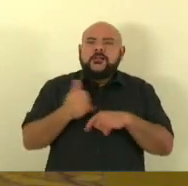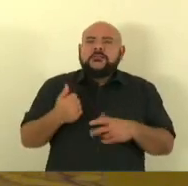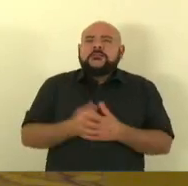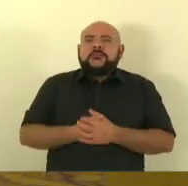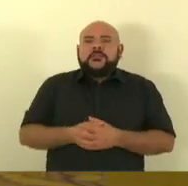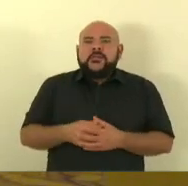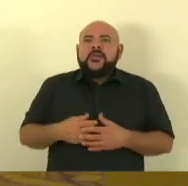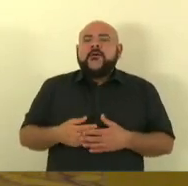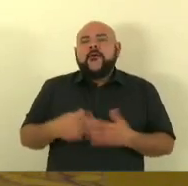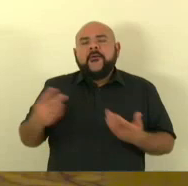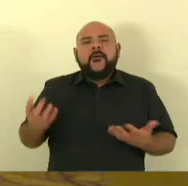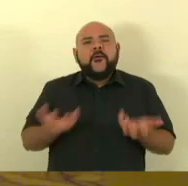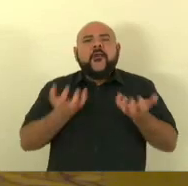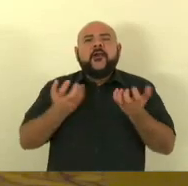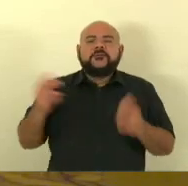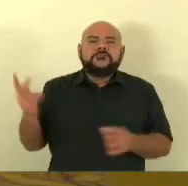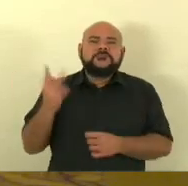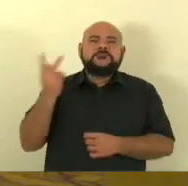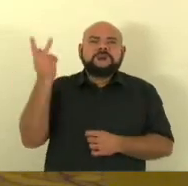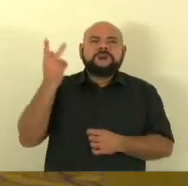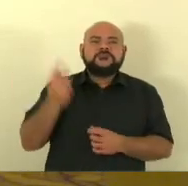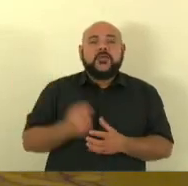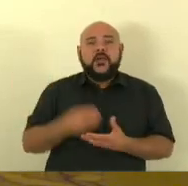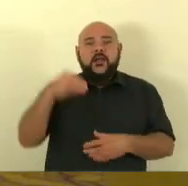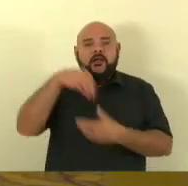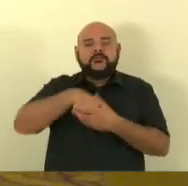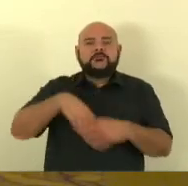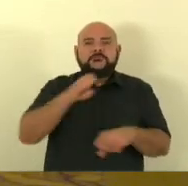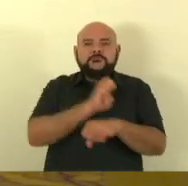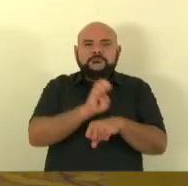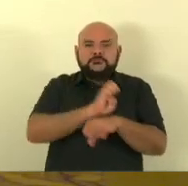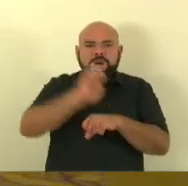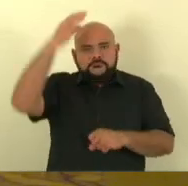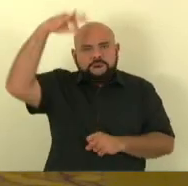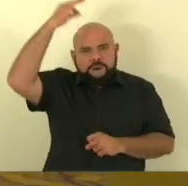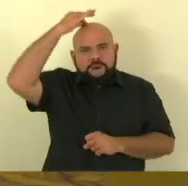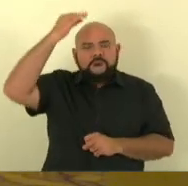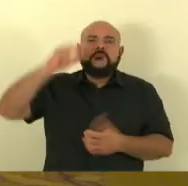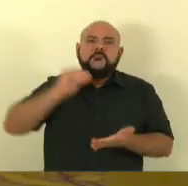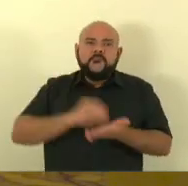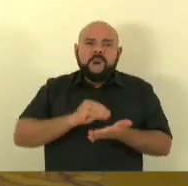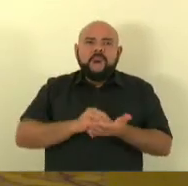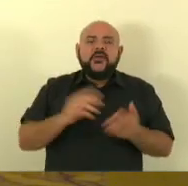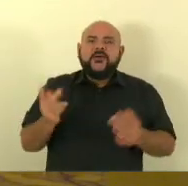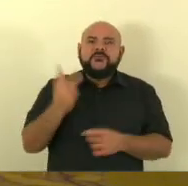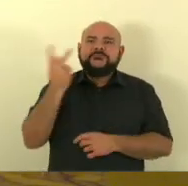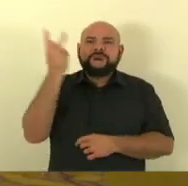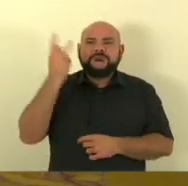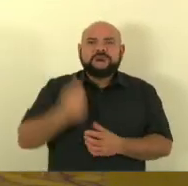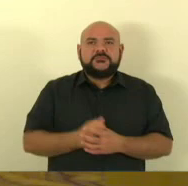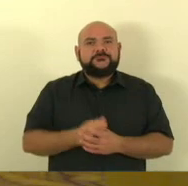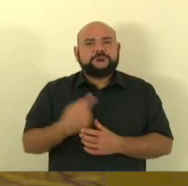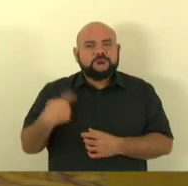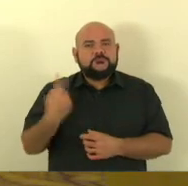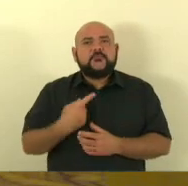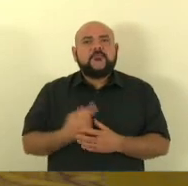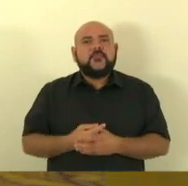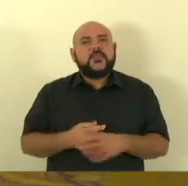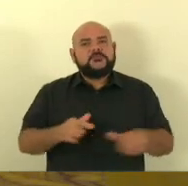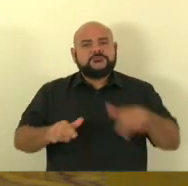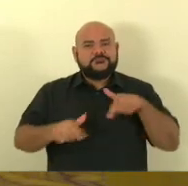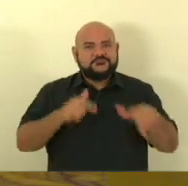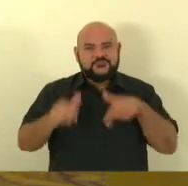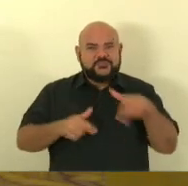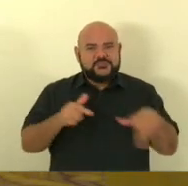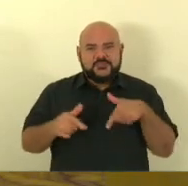do Espírito Santo existe uma falta muito grande e nós vamos trabalhar aqui nessa casa na direção de vocês porque